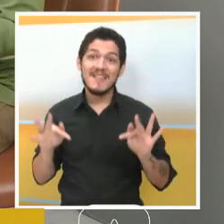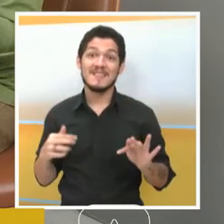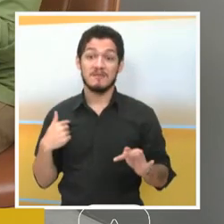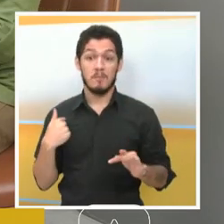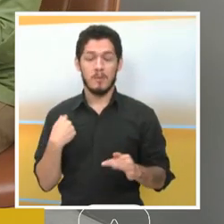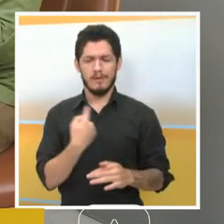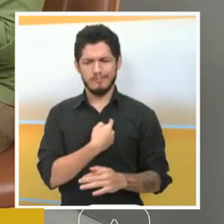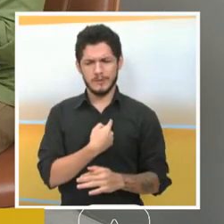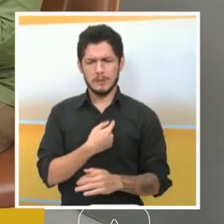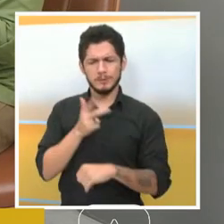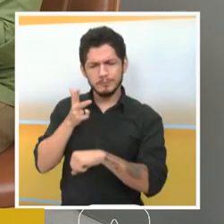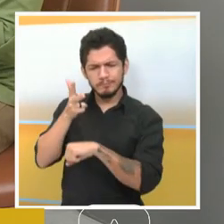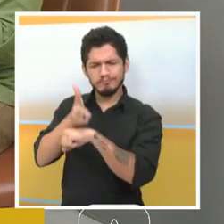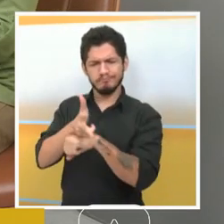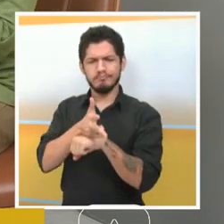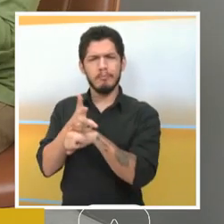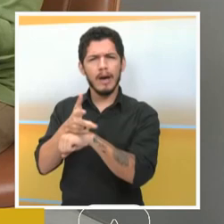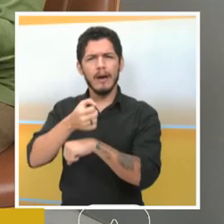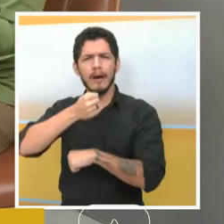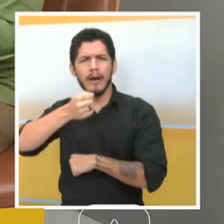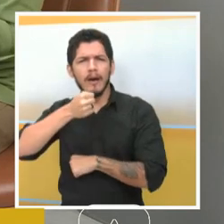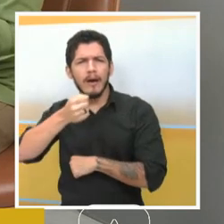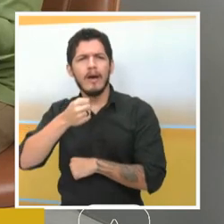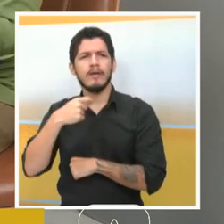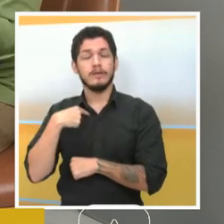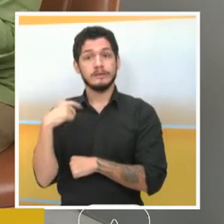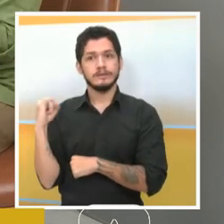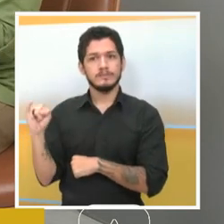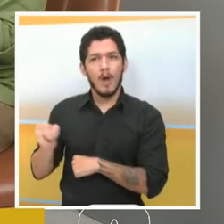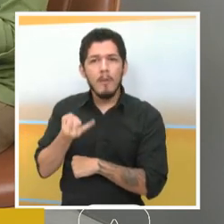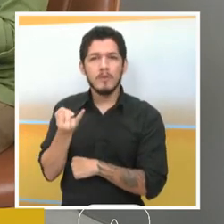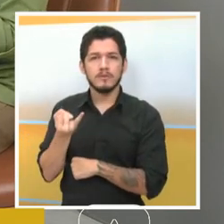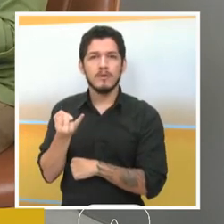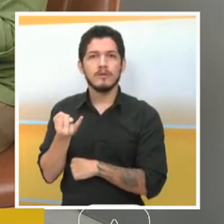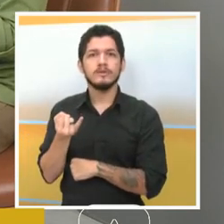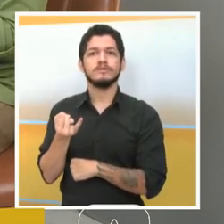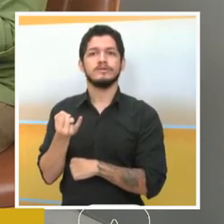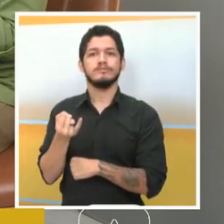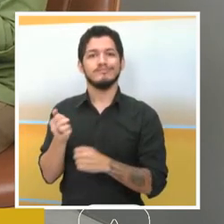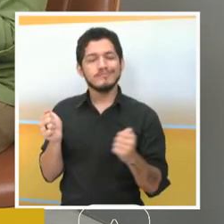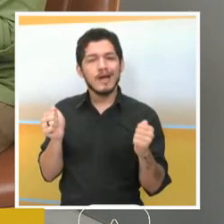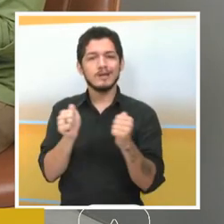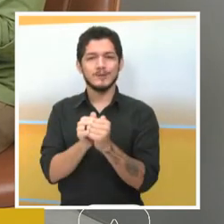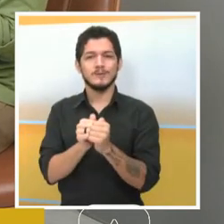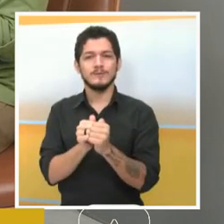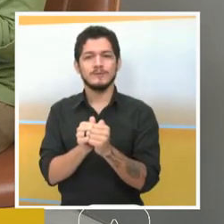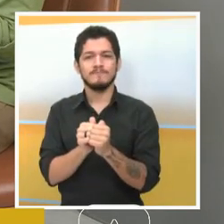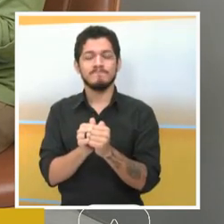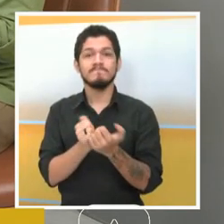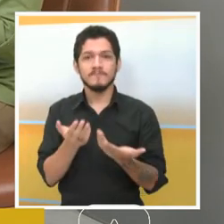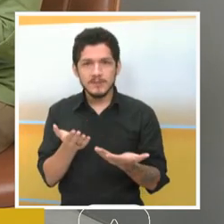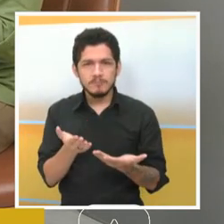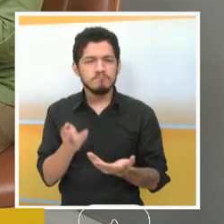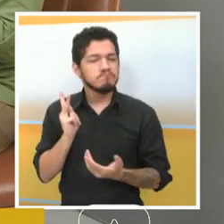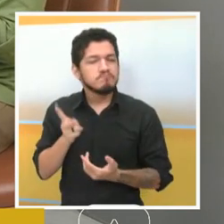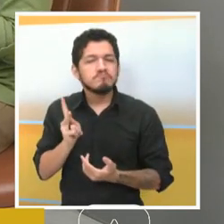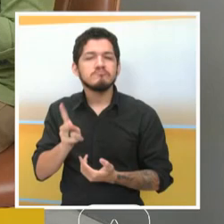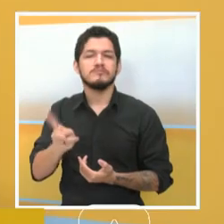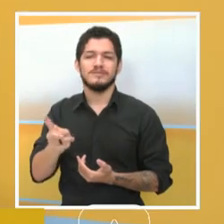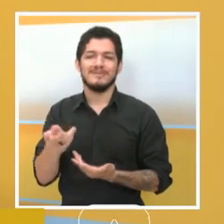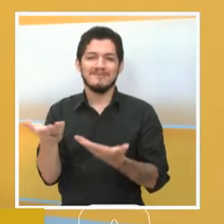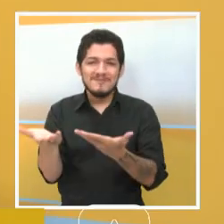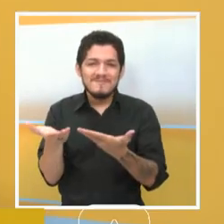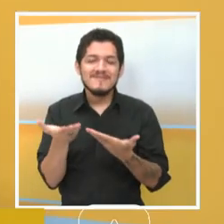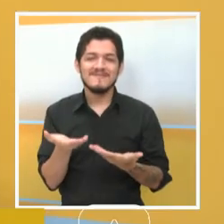enquanto imprensa, né? Enquanto meio de comunicação, a gente tem essa oportunidade, a gente embarca nessa missão juntos. Sempre bem-vinda a retornar. obrigada,